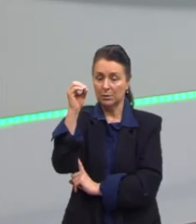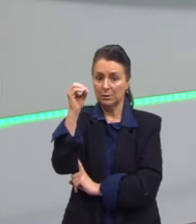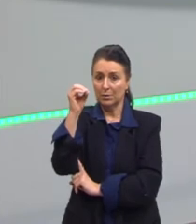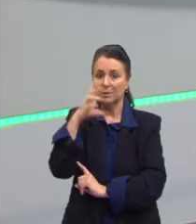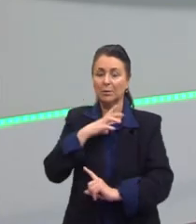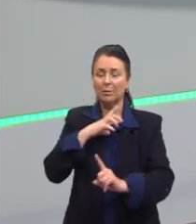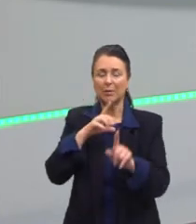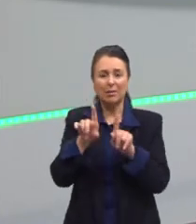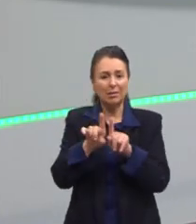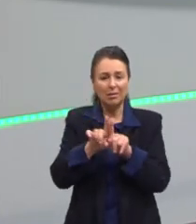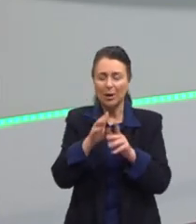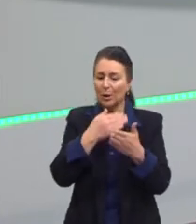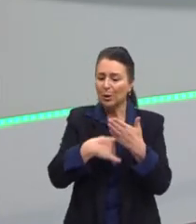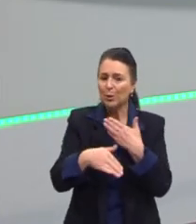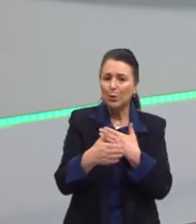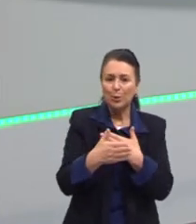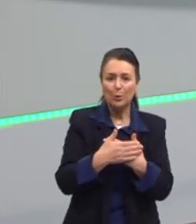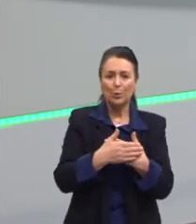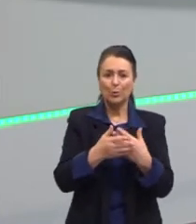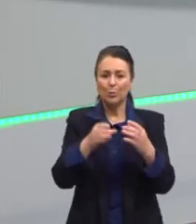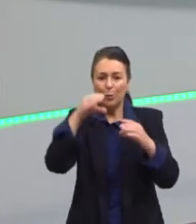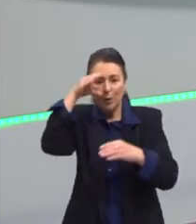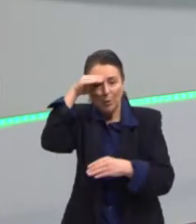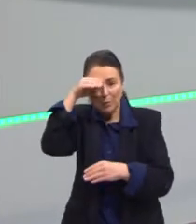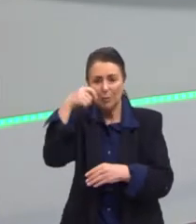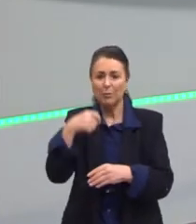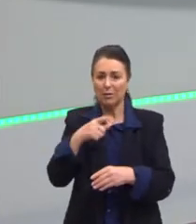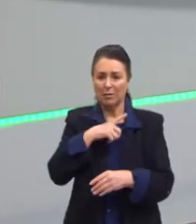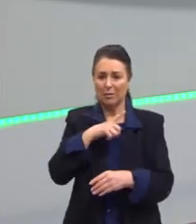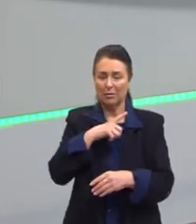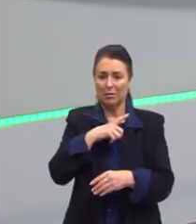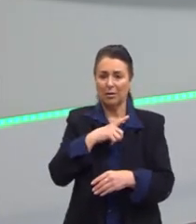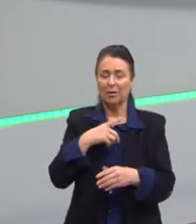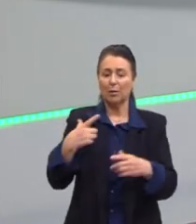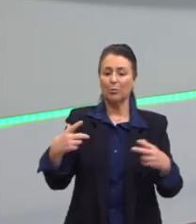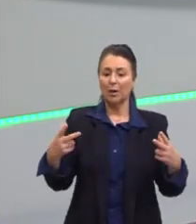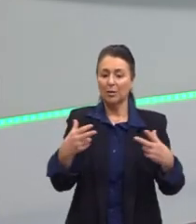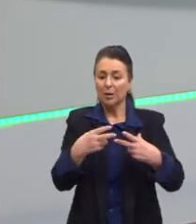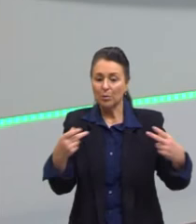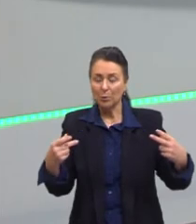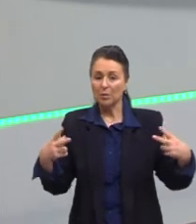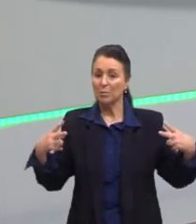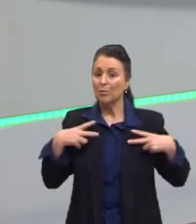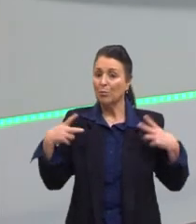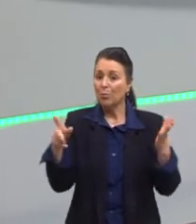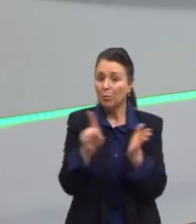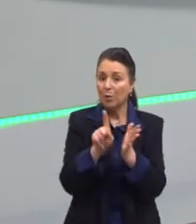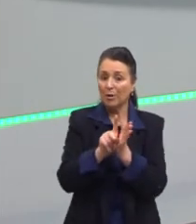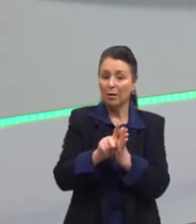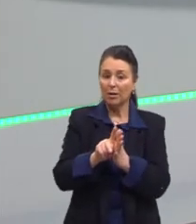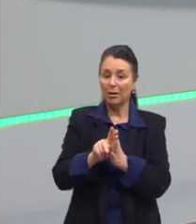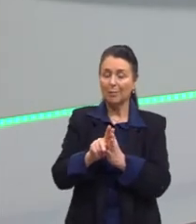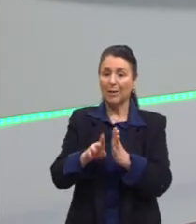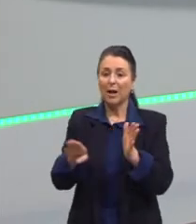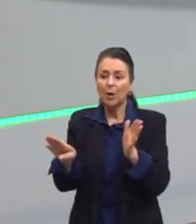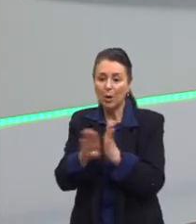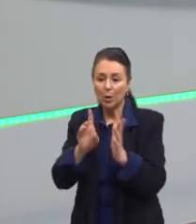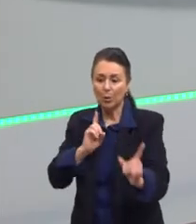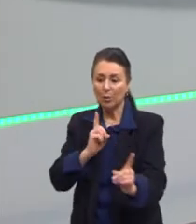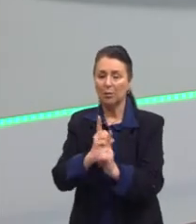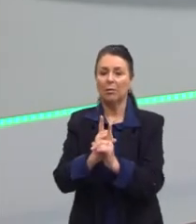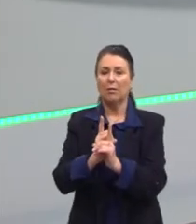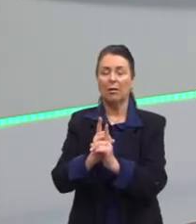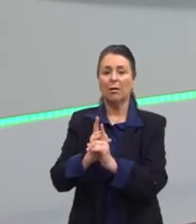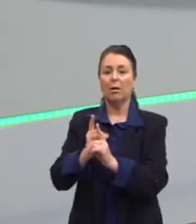da altitude também, mas gira em torno disso. Então, parte dos fatores particulares parece chegar a uma conclusão. Essa é a indução,